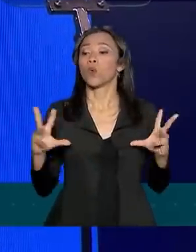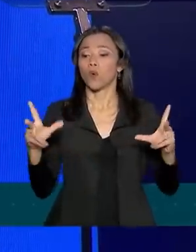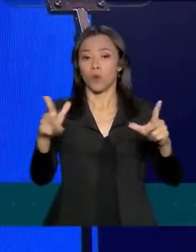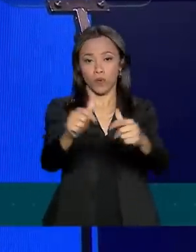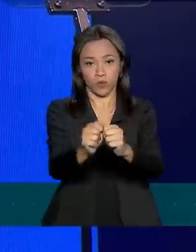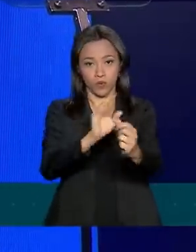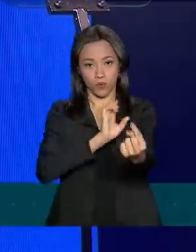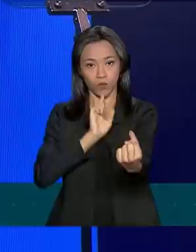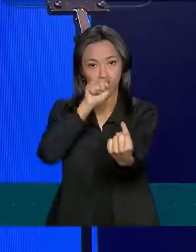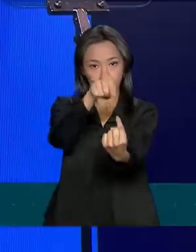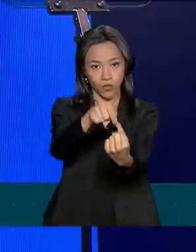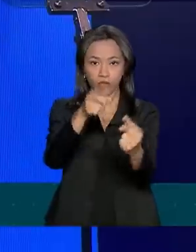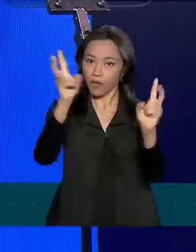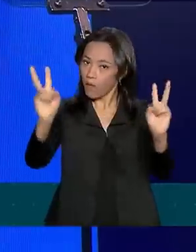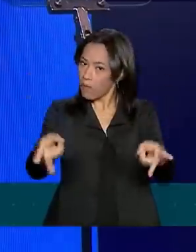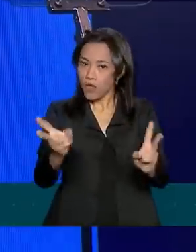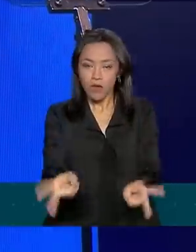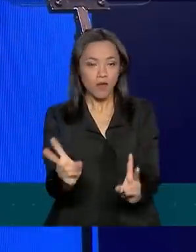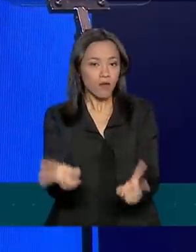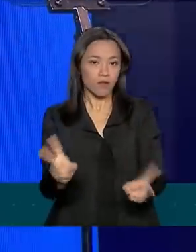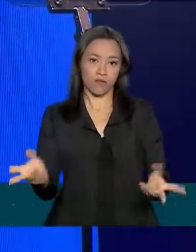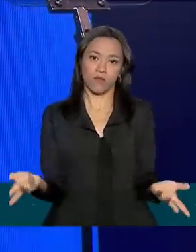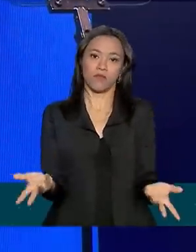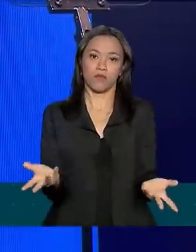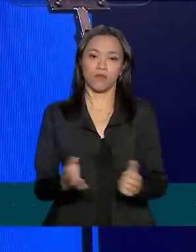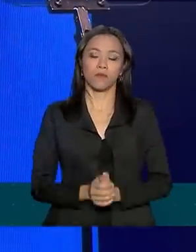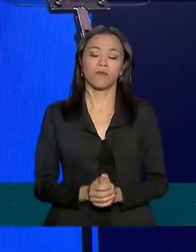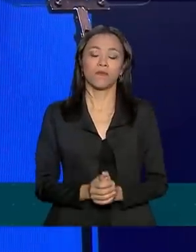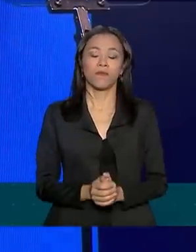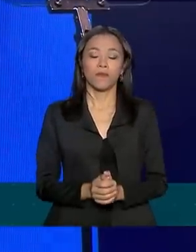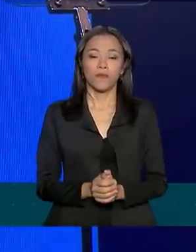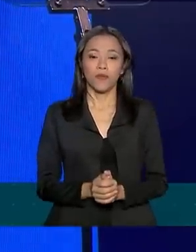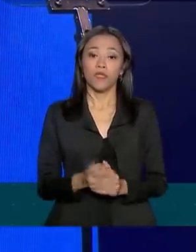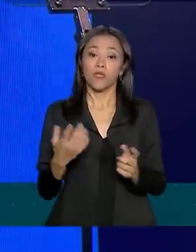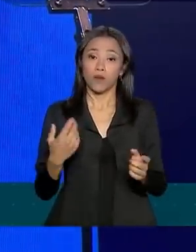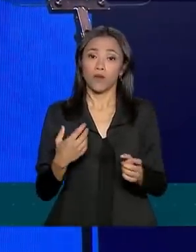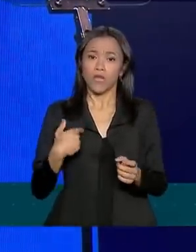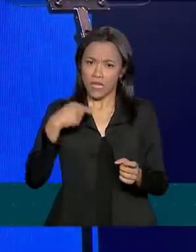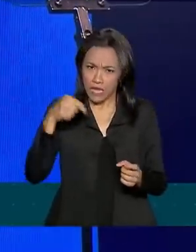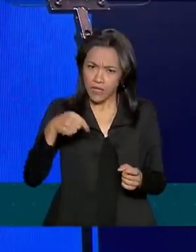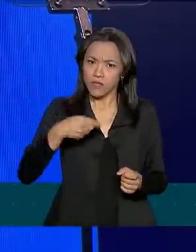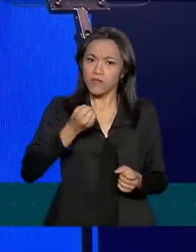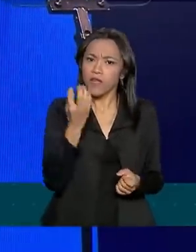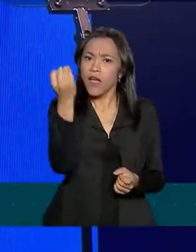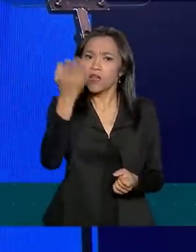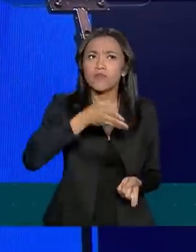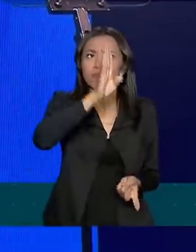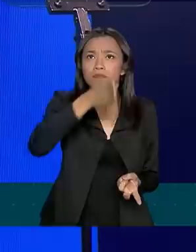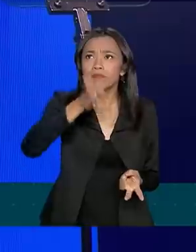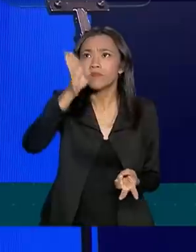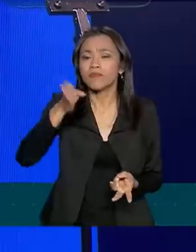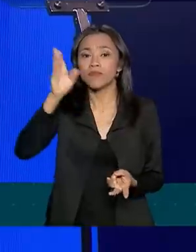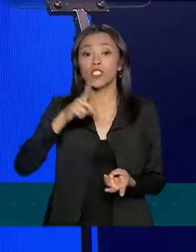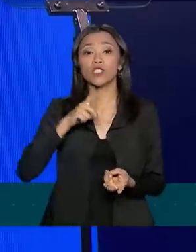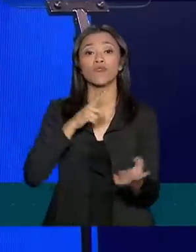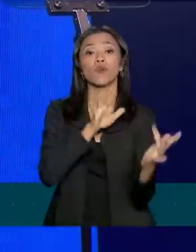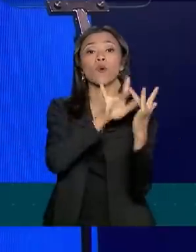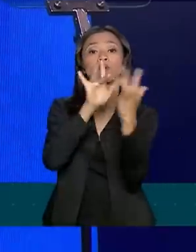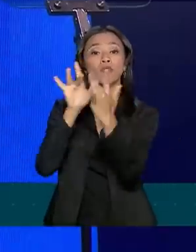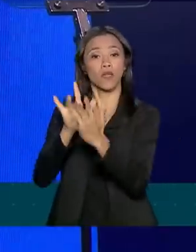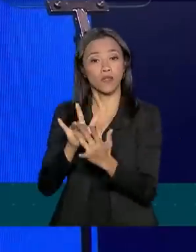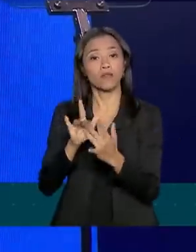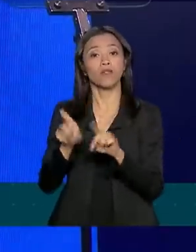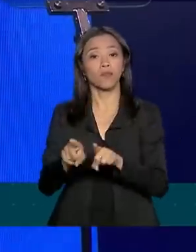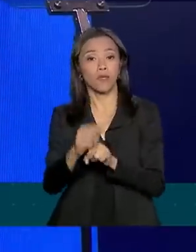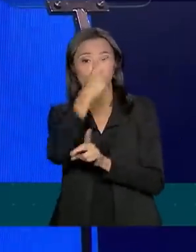será o mesmo. Ao longo dessas andanças, também tive um contato muito rápido com o Pedro.